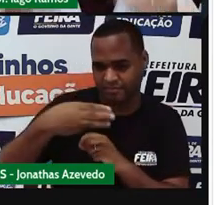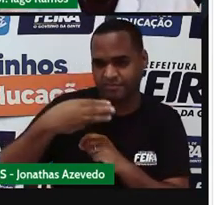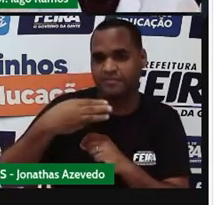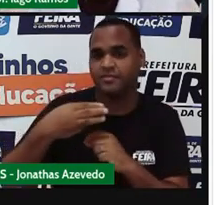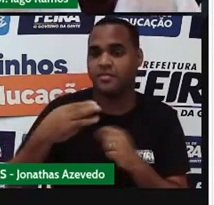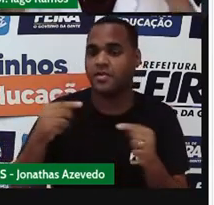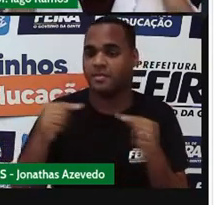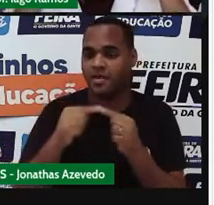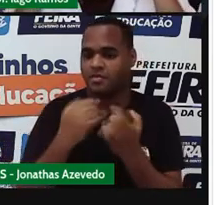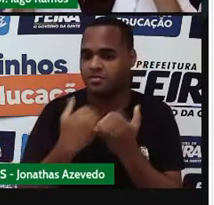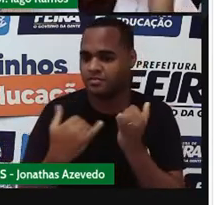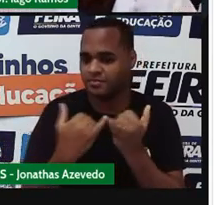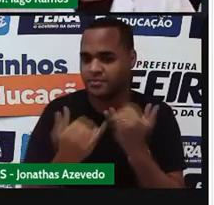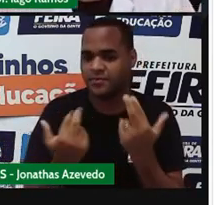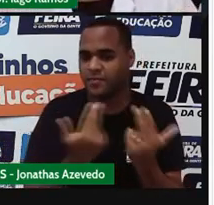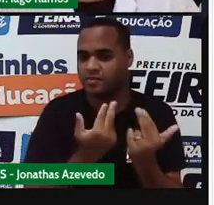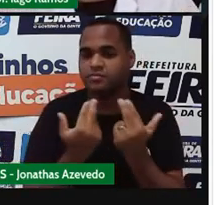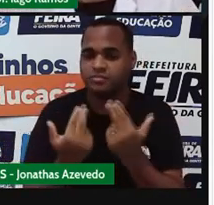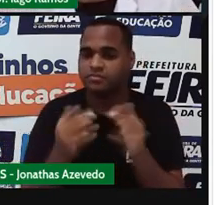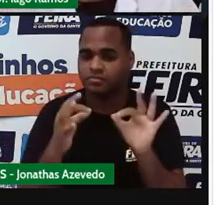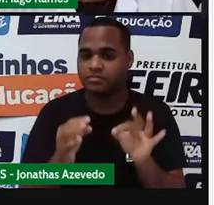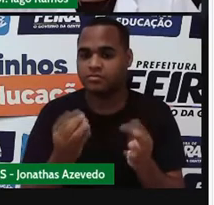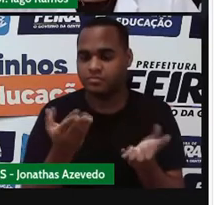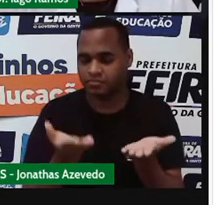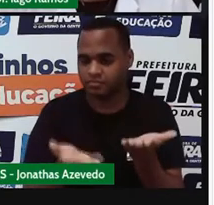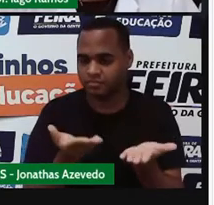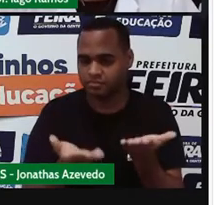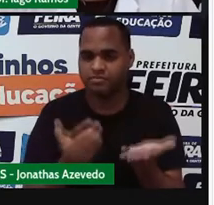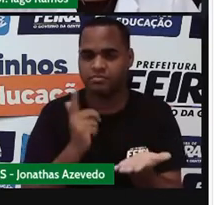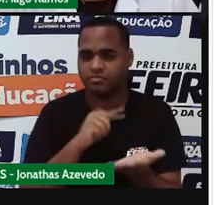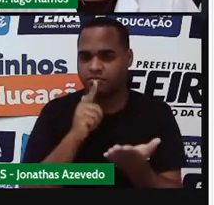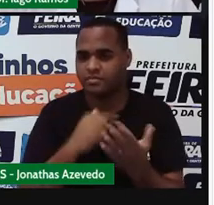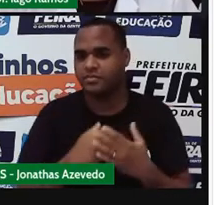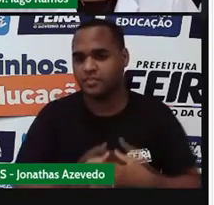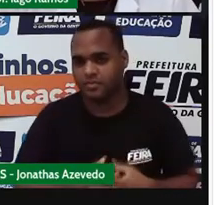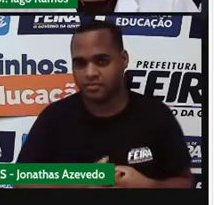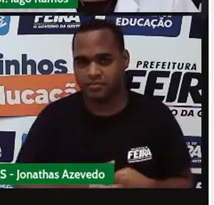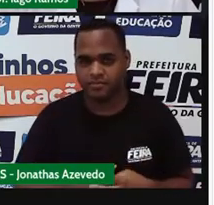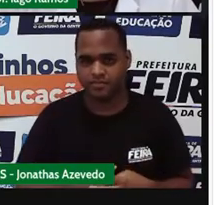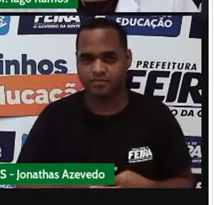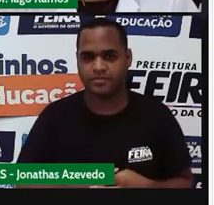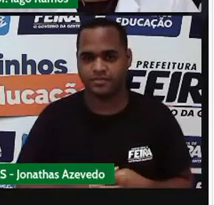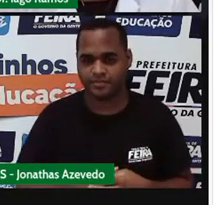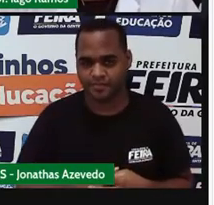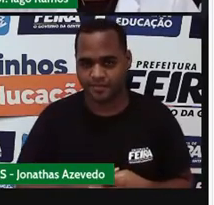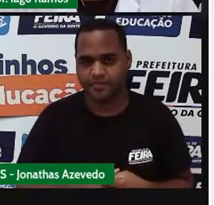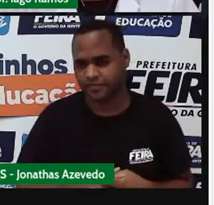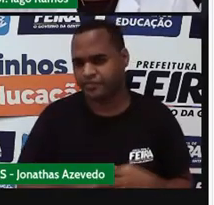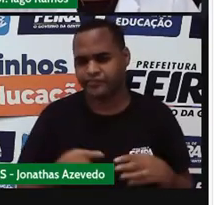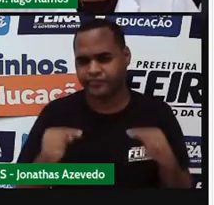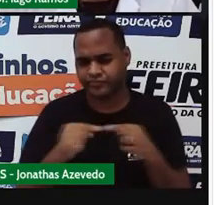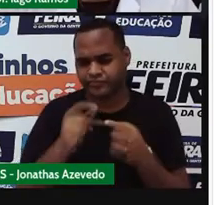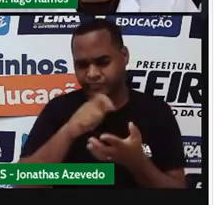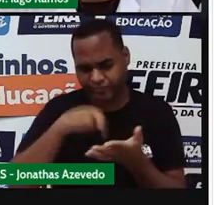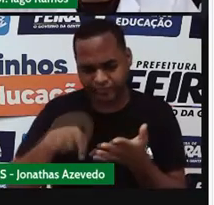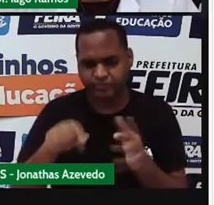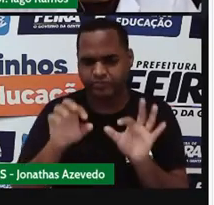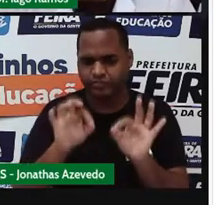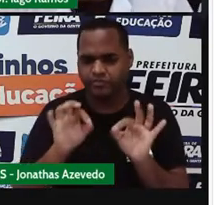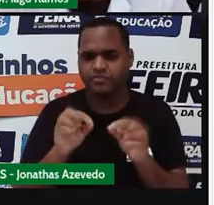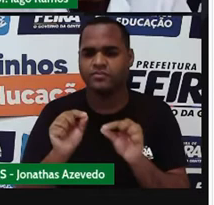ter que ser igual a 13 pra ficar equilibrado, tá? Então, aqui a gente vai escrever o quê? Igual.